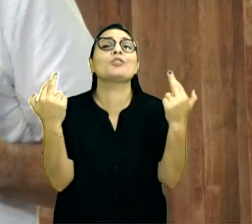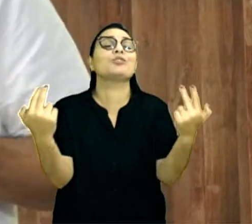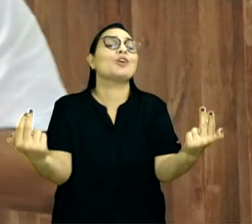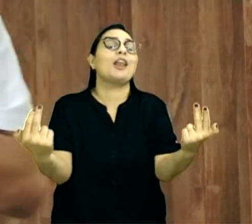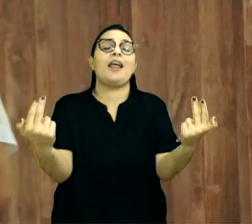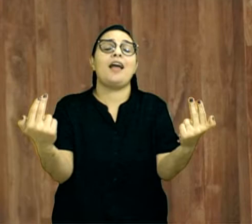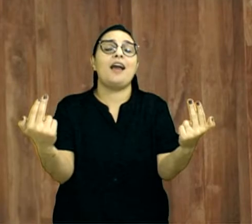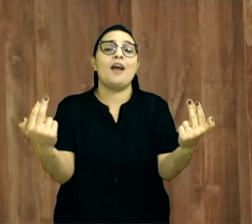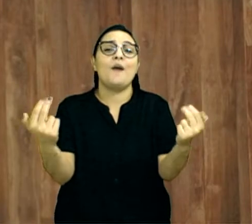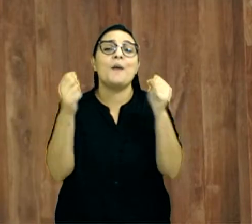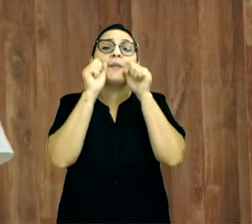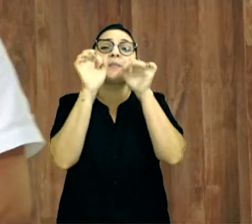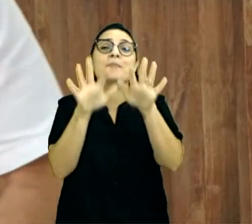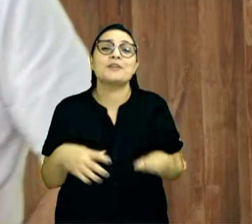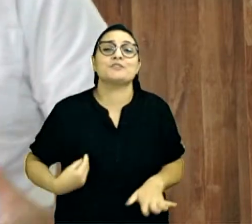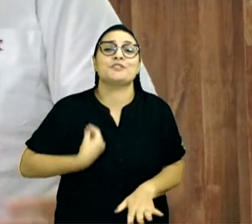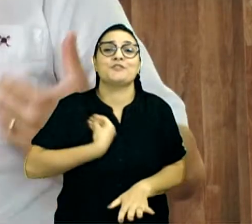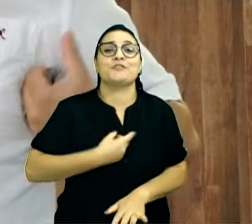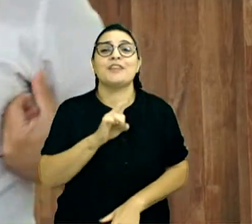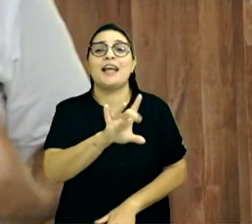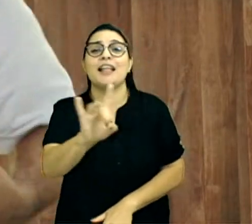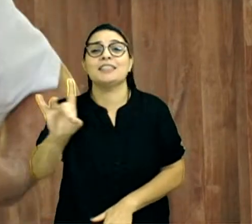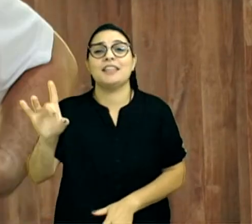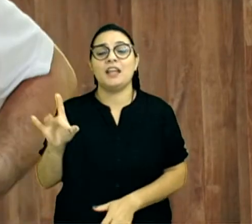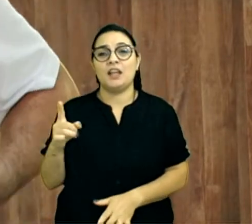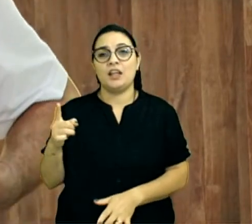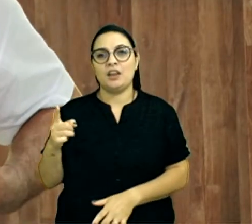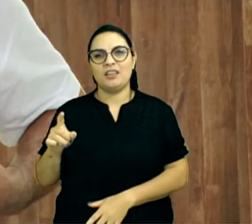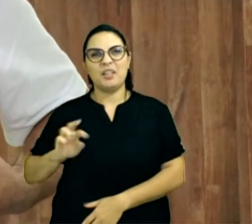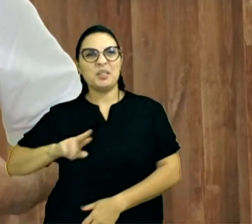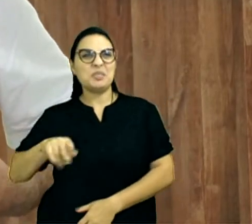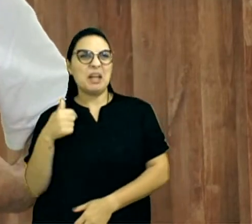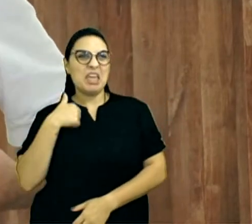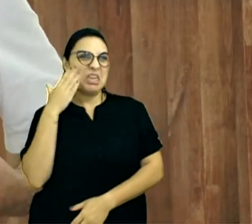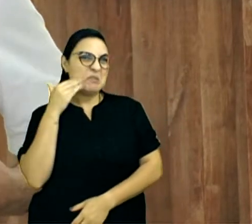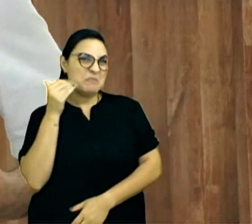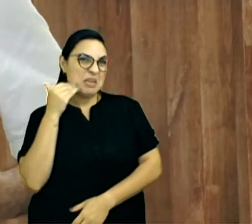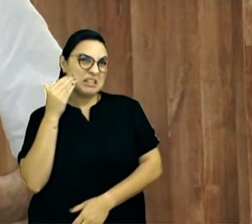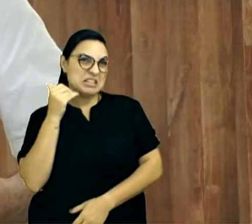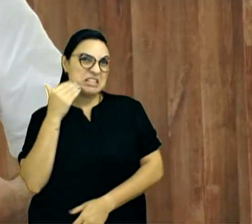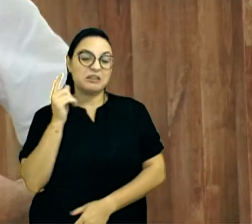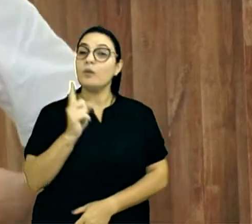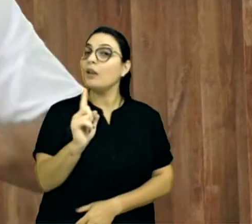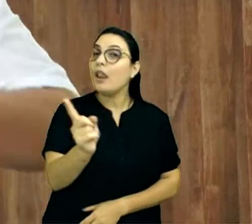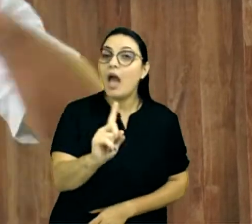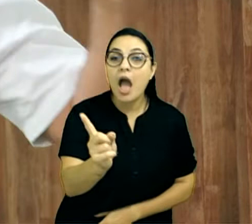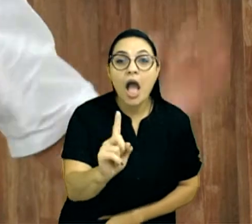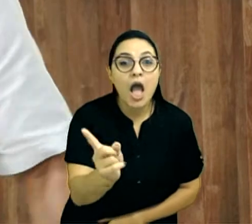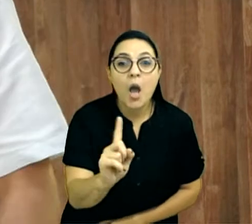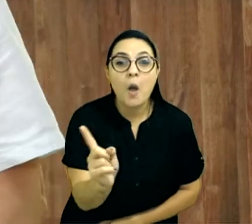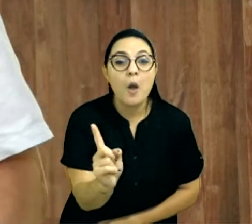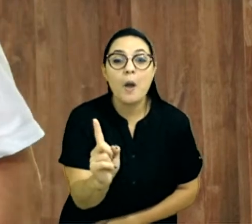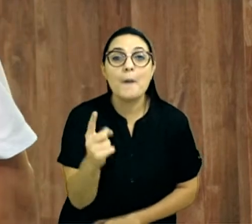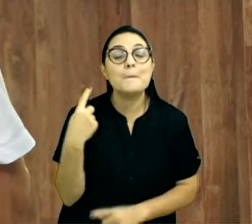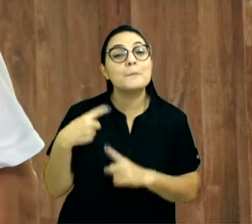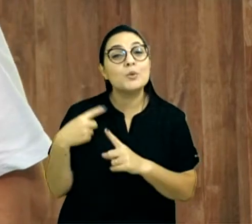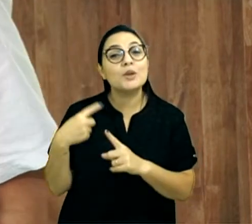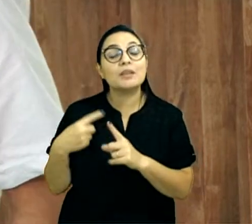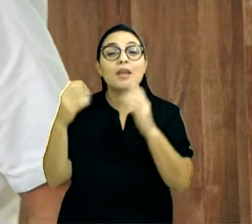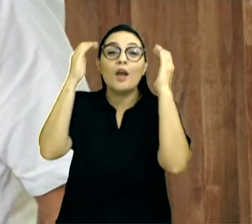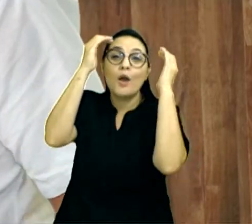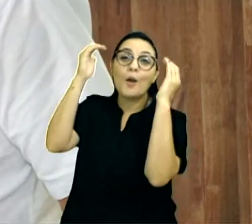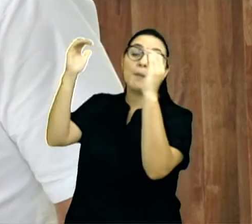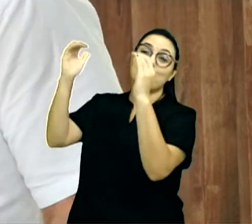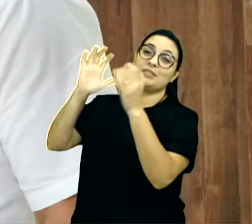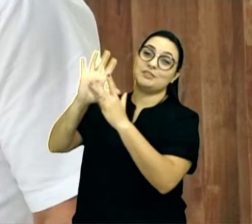ser benção, onde você estiver, isso não é porque eu sou bonzinho, não, ah, o Luizão é um cara sensacional, não, é porque